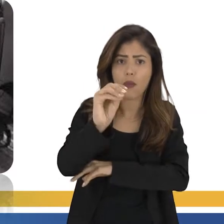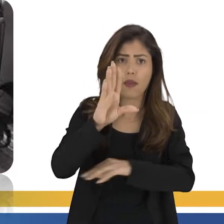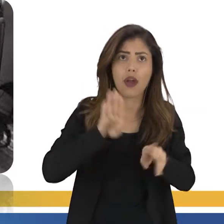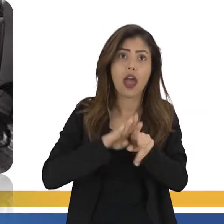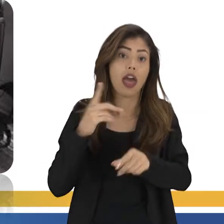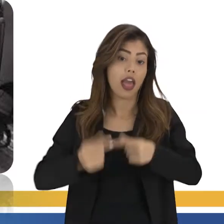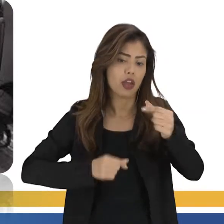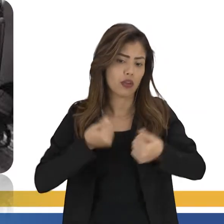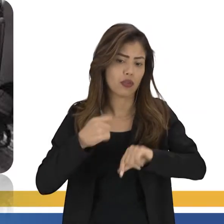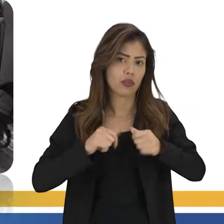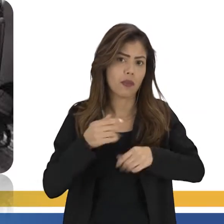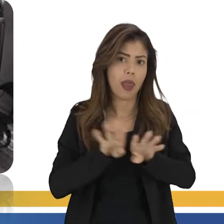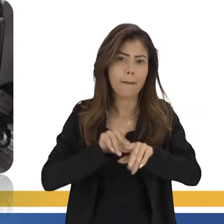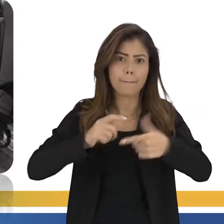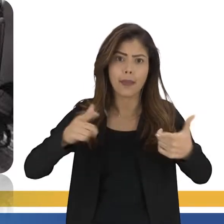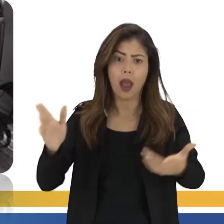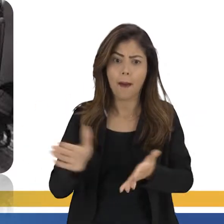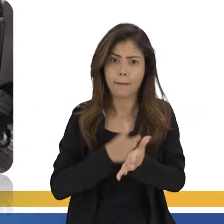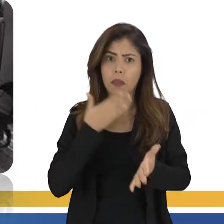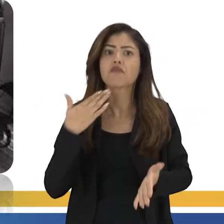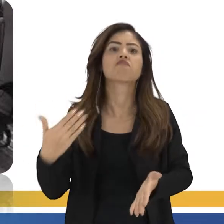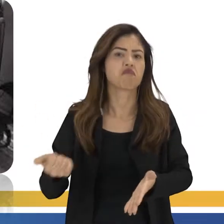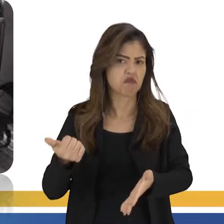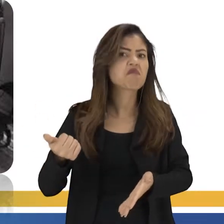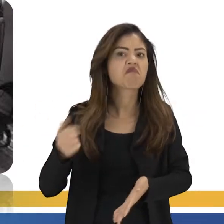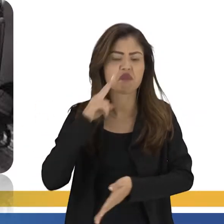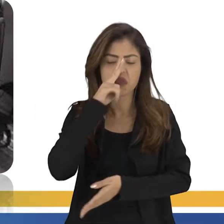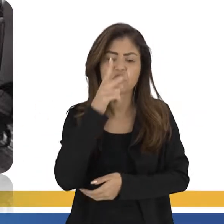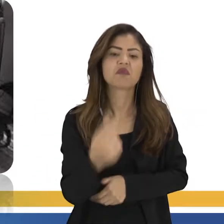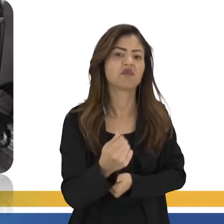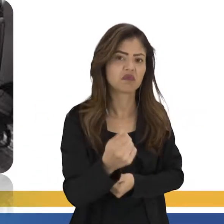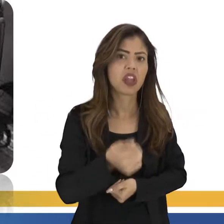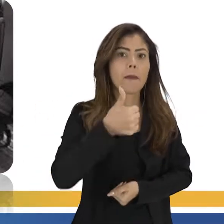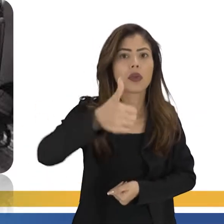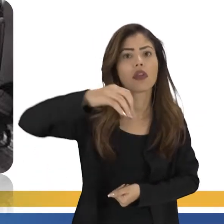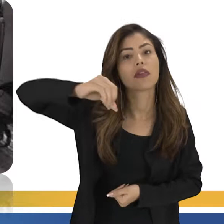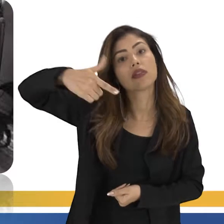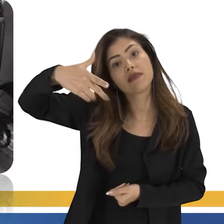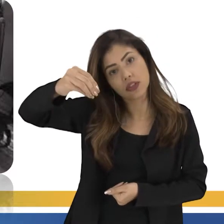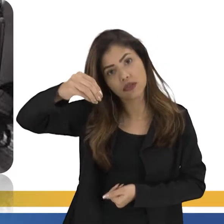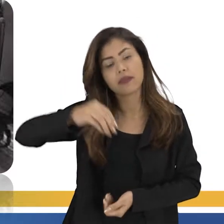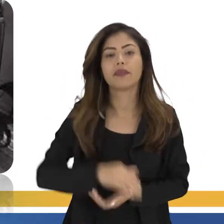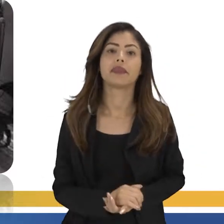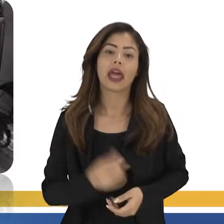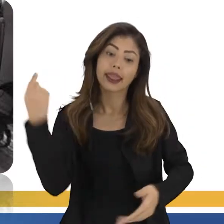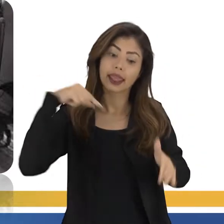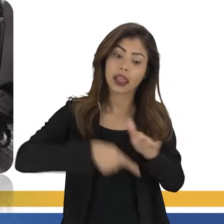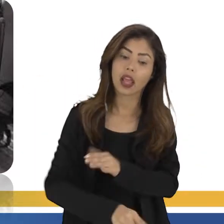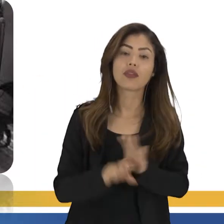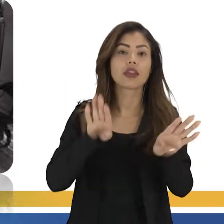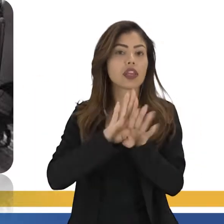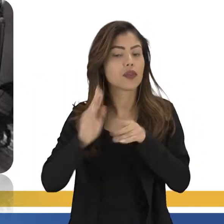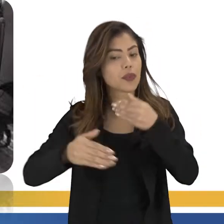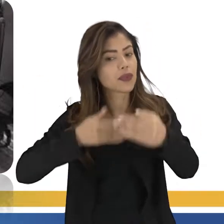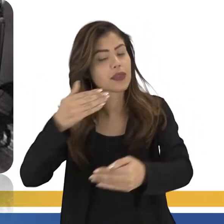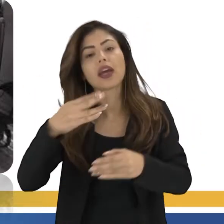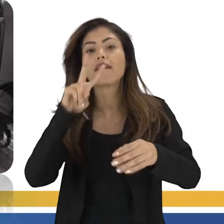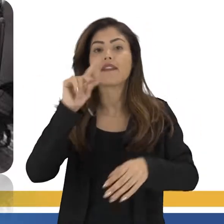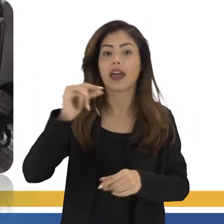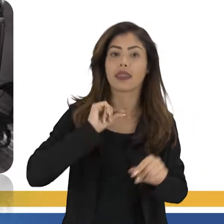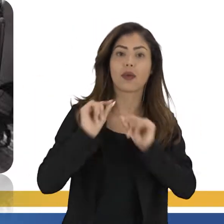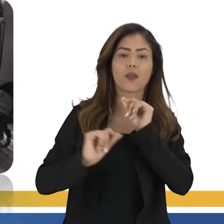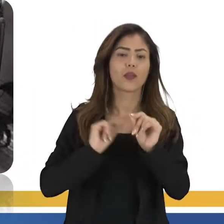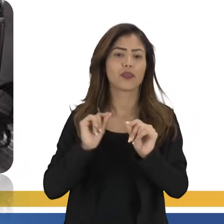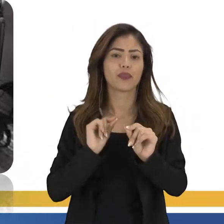mais poderosa do mundo na década de 1920. E aí, dentro desse processo, nós vamos ter nessa